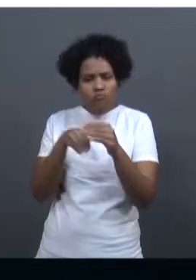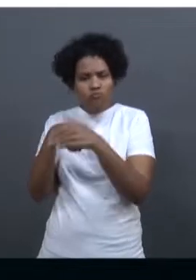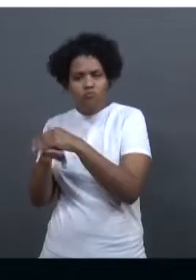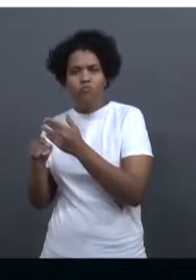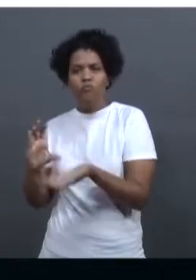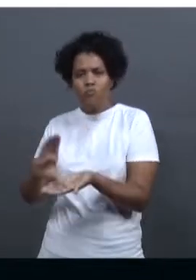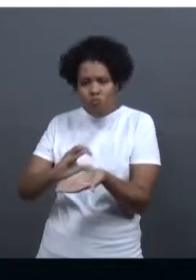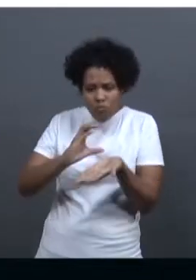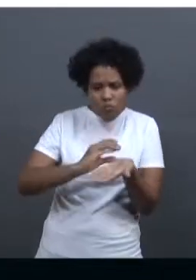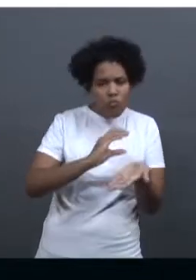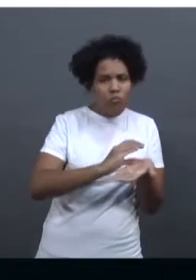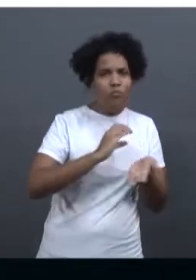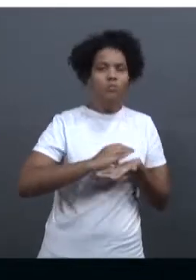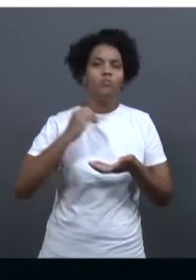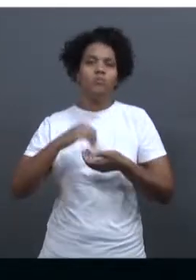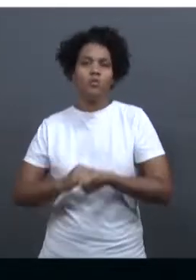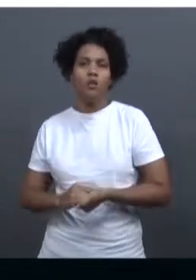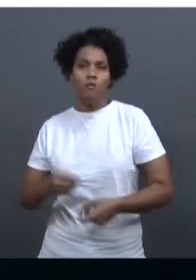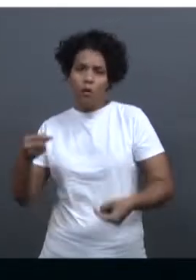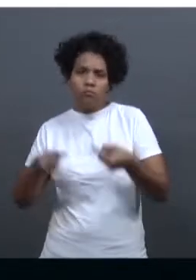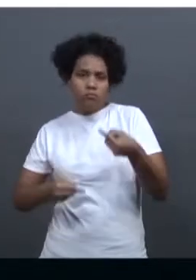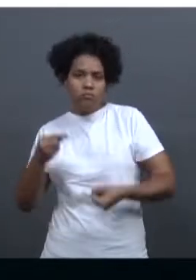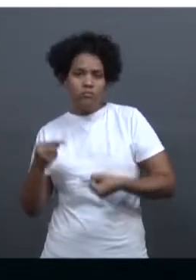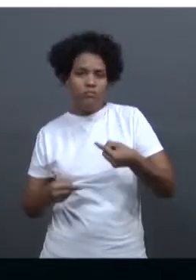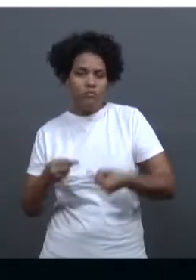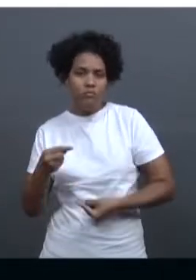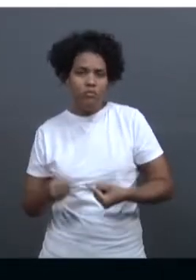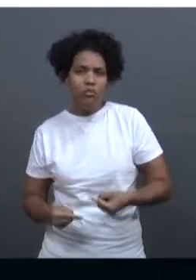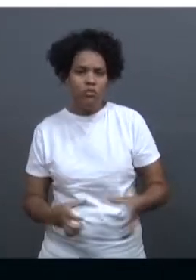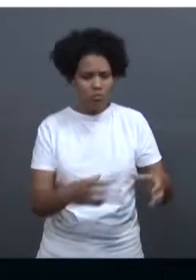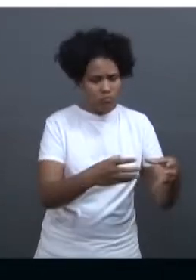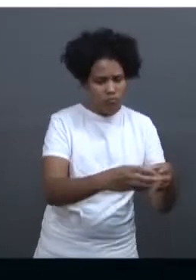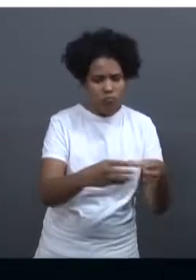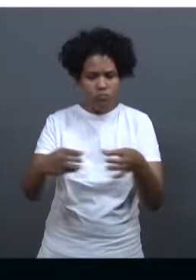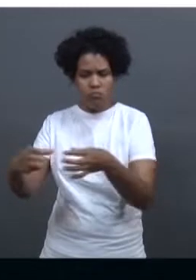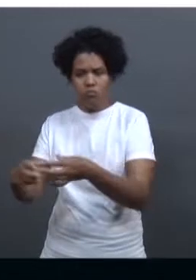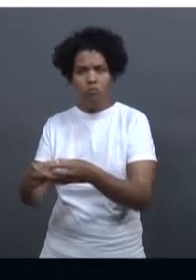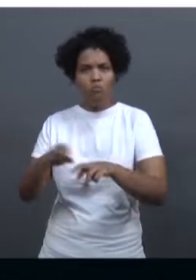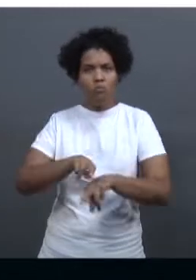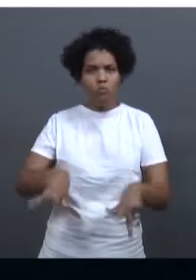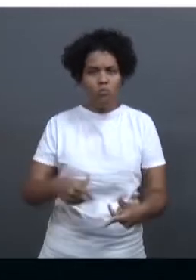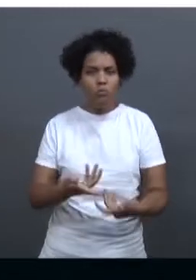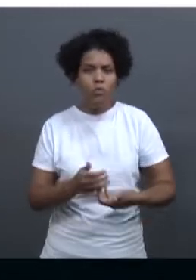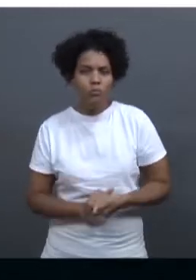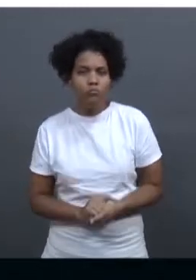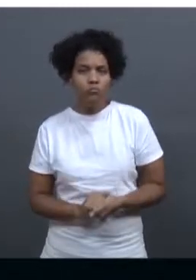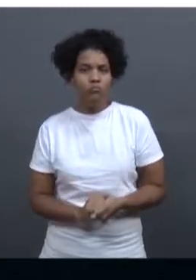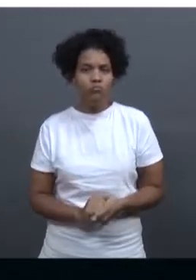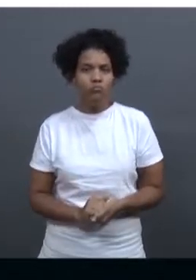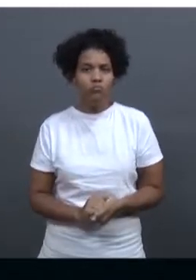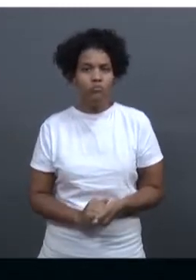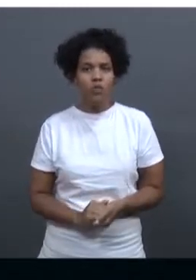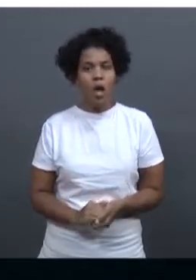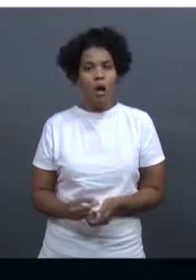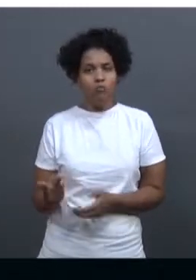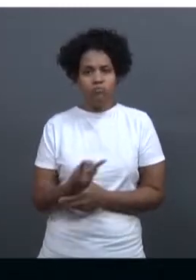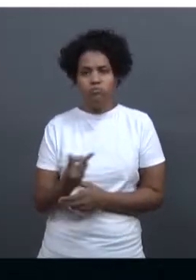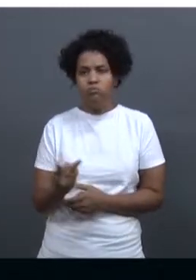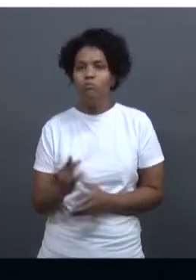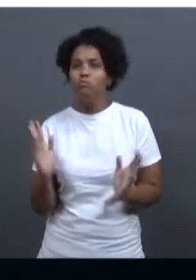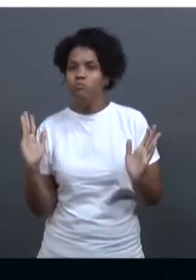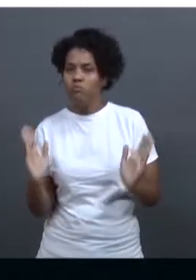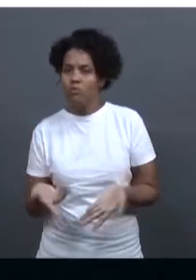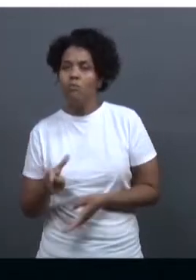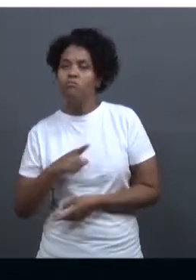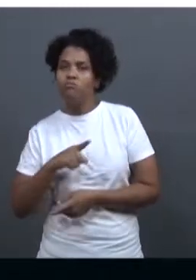tributária será discutida por uma comissão mista. As duas casas legislativas já têm os próprios projetos para unificar